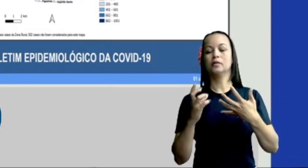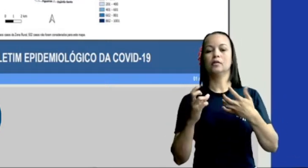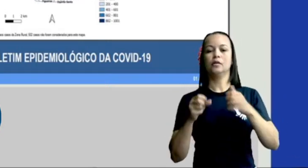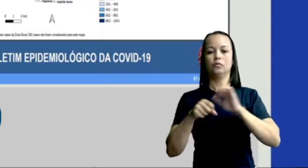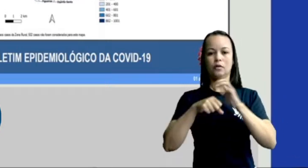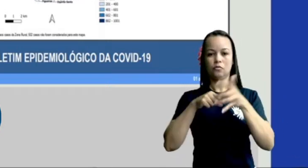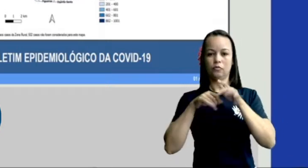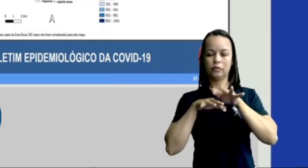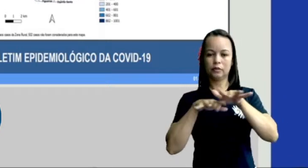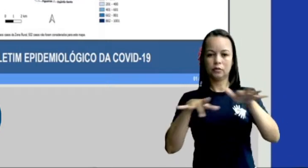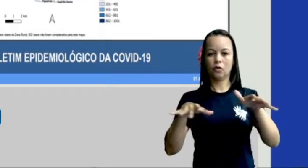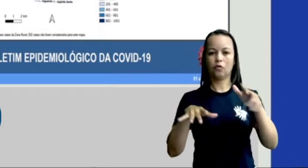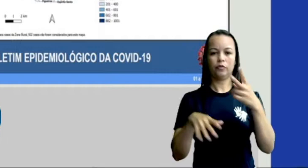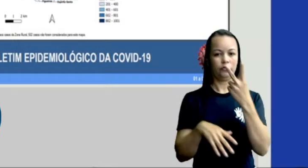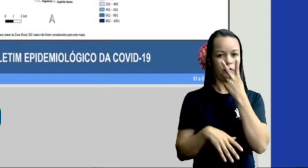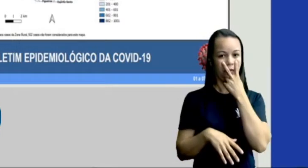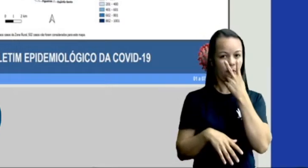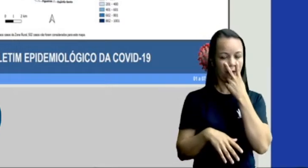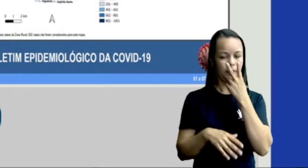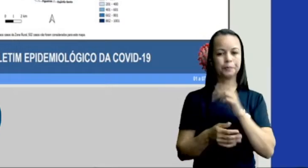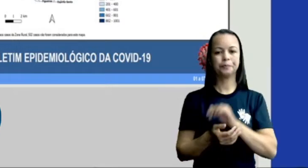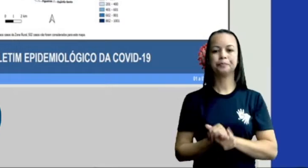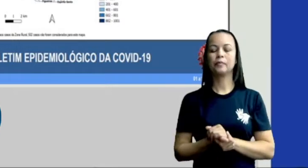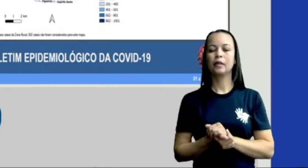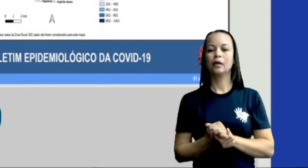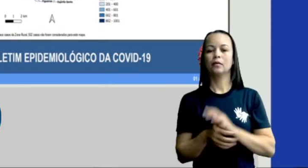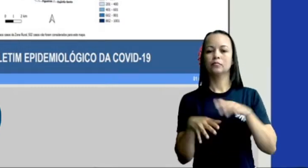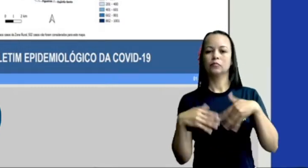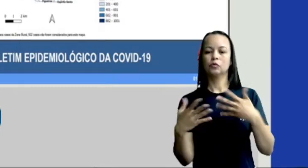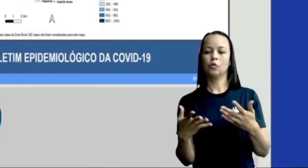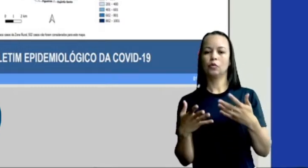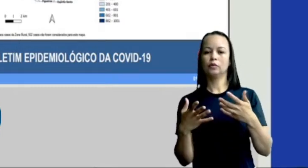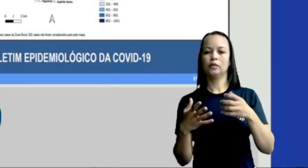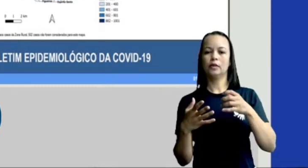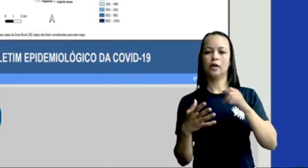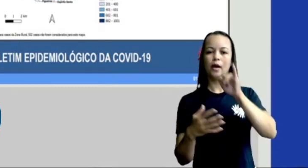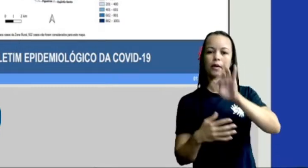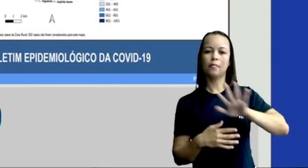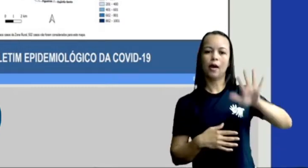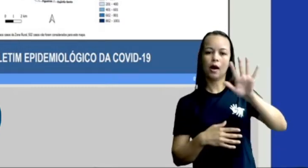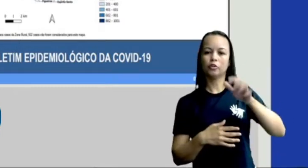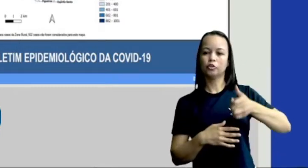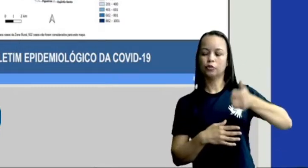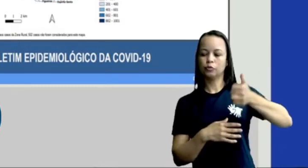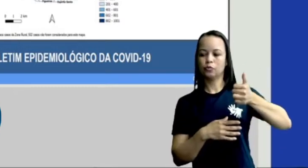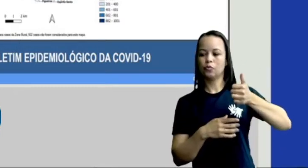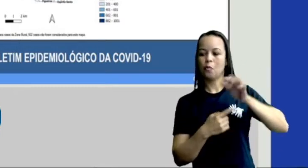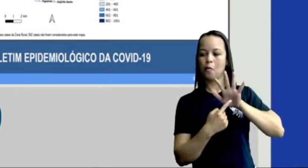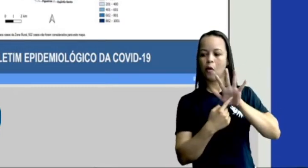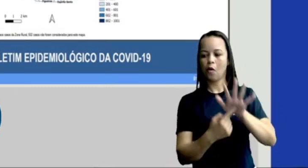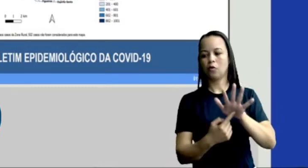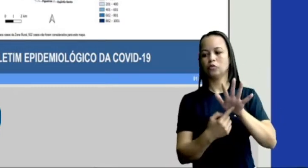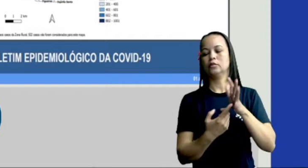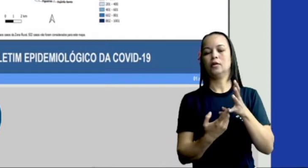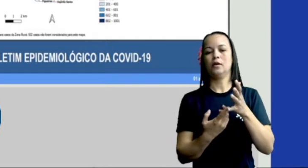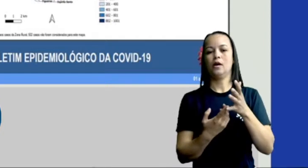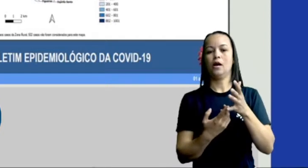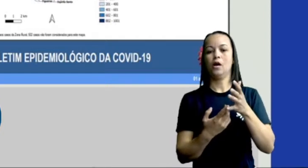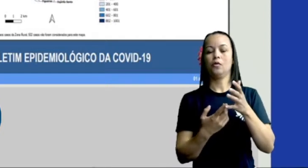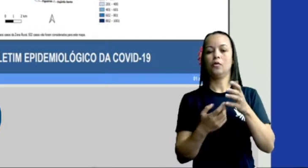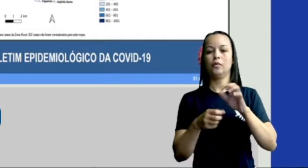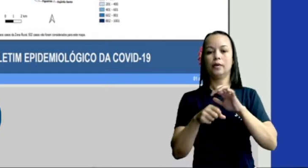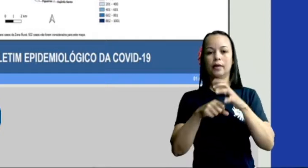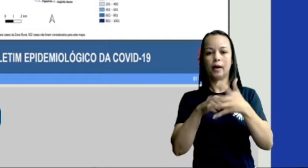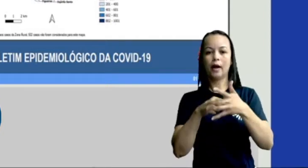Covid-19 em Vitória de Santo Antão, onde a figura 1 mostra o número de casos confirmados, né,